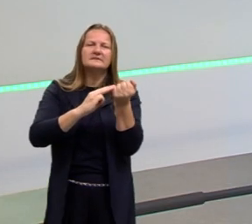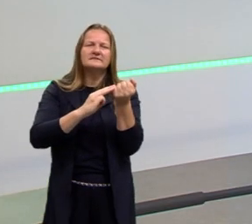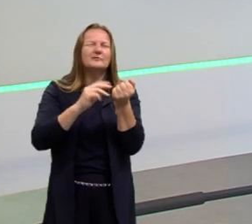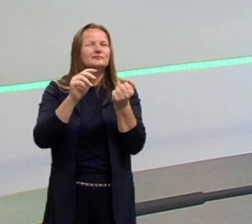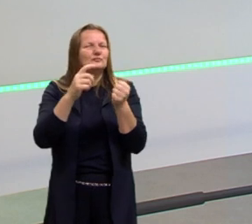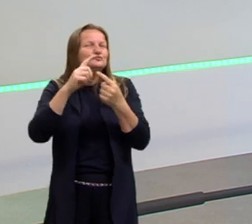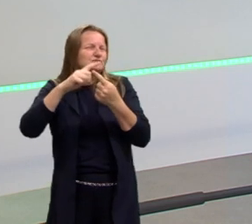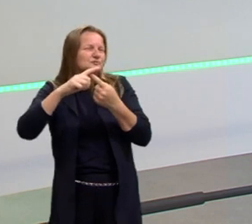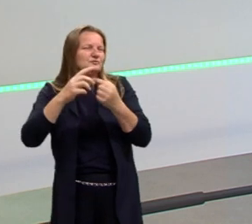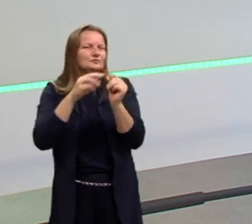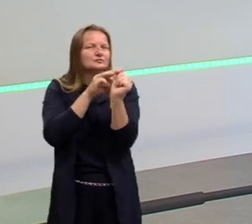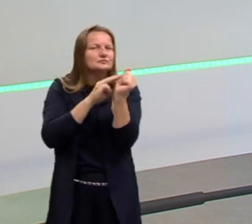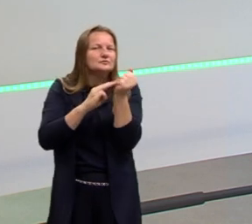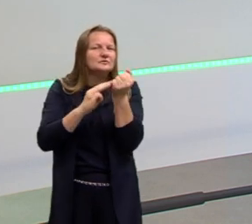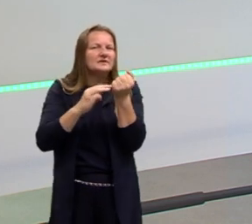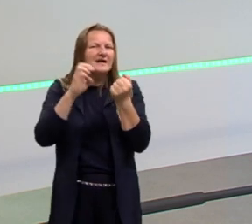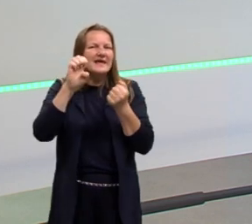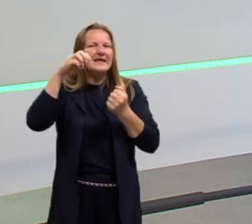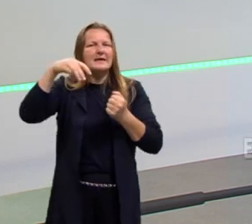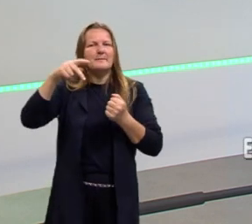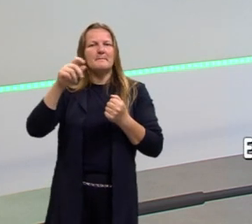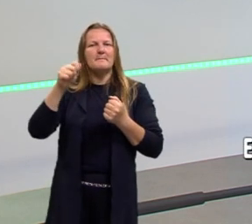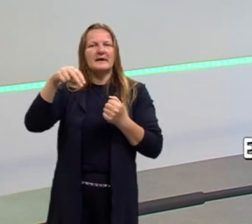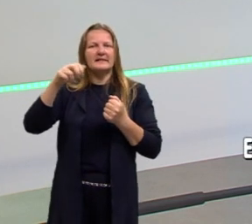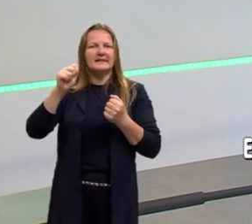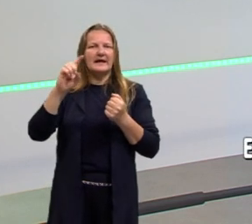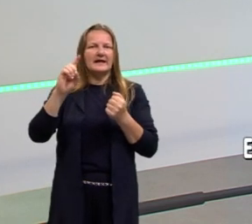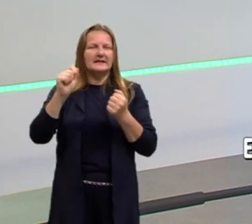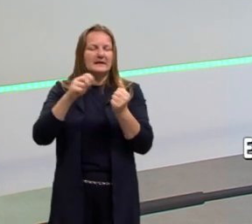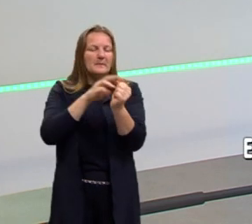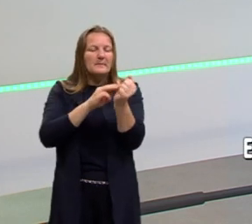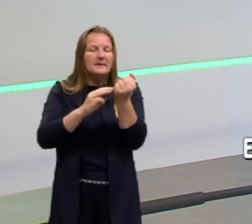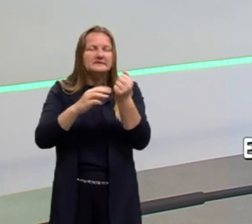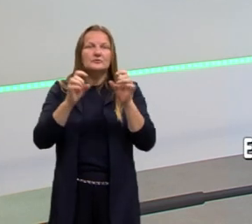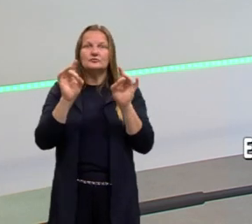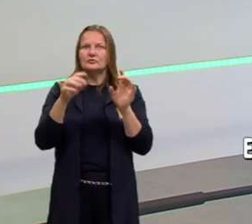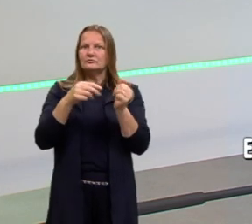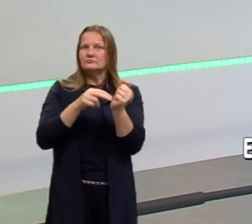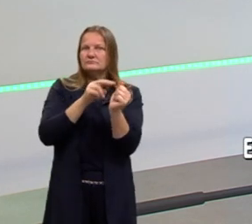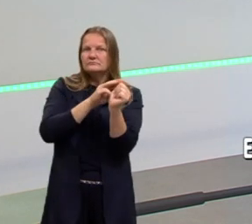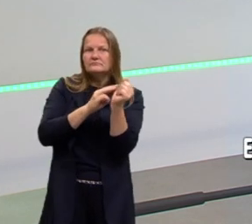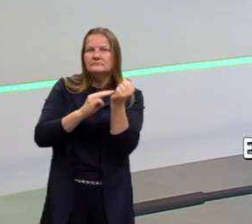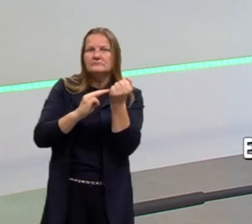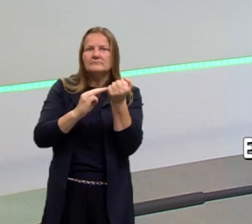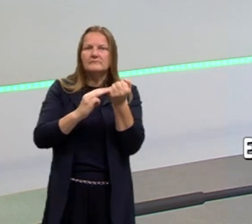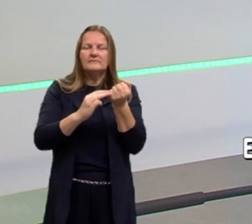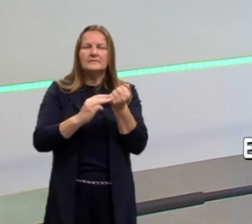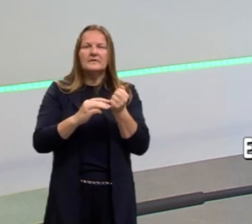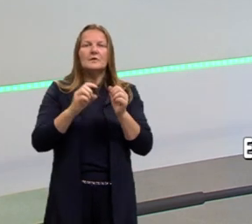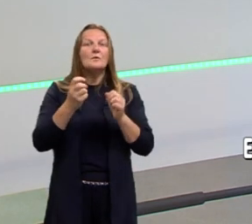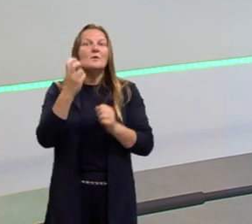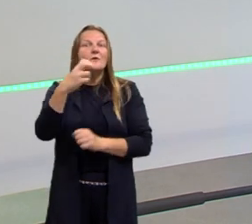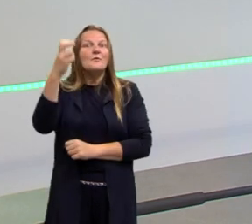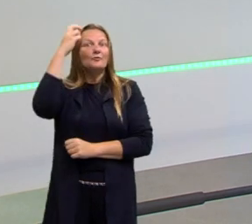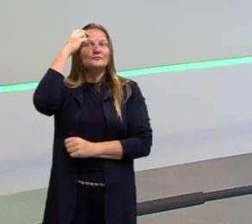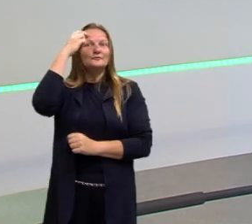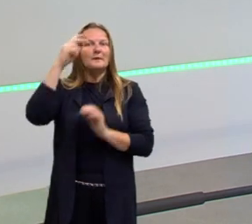Não quer simplesmente falar do pastel em si, mas o pastel como elemento cultural.